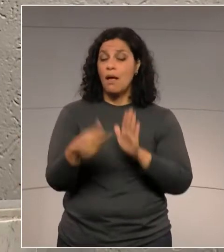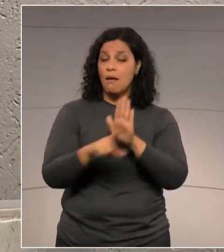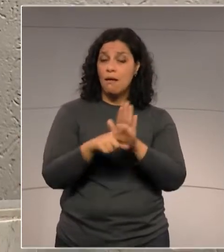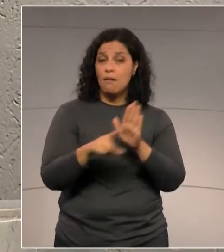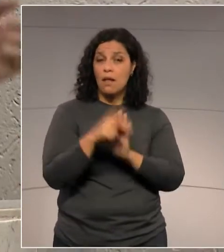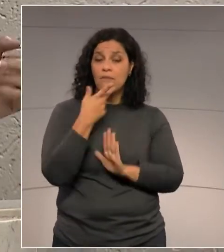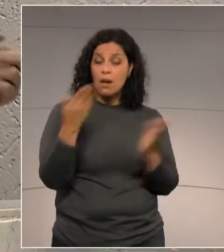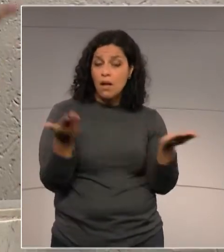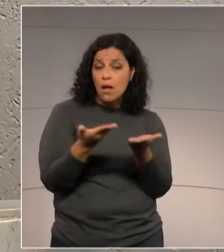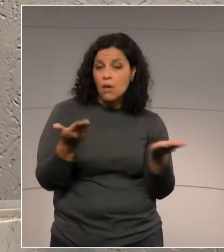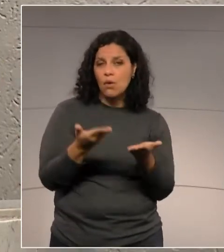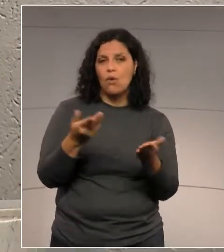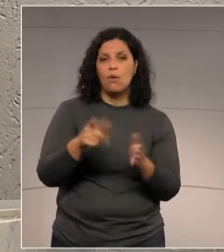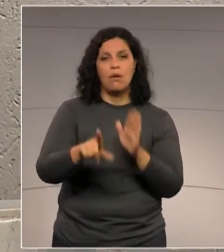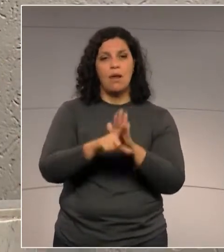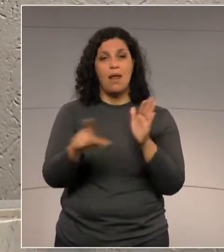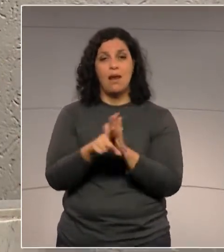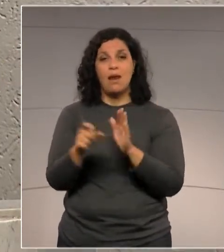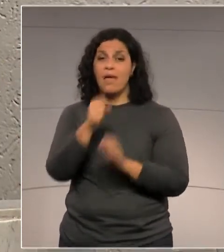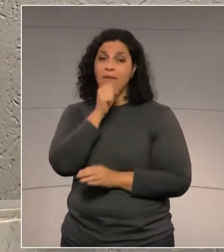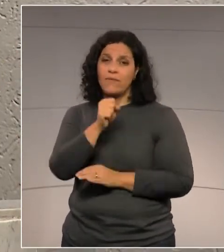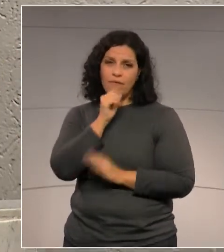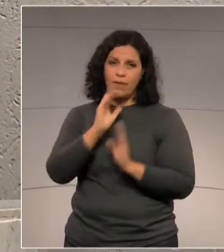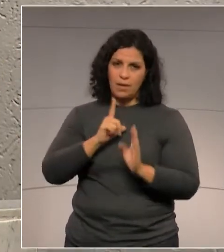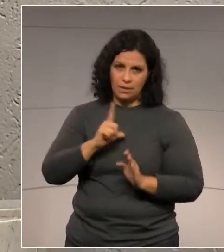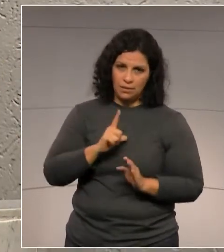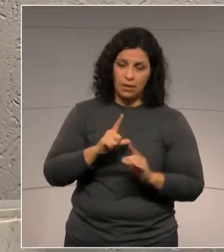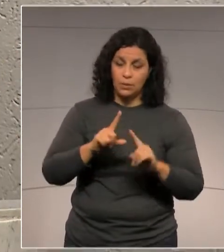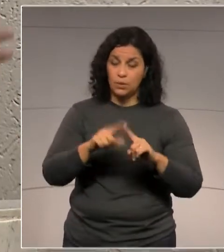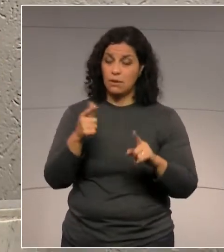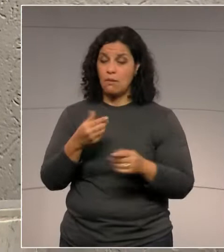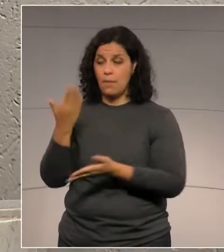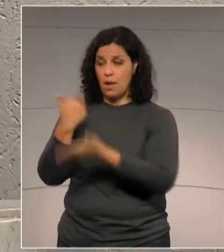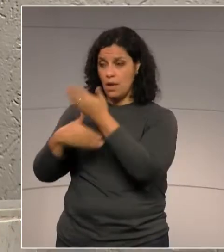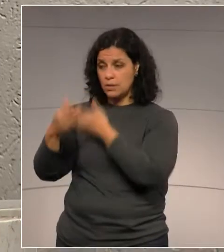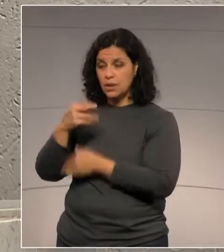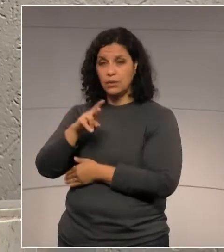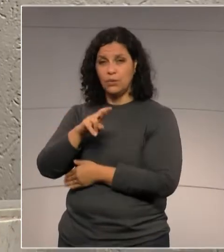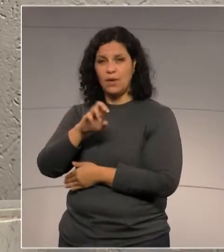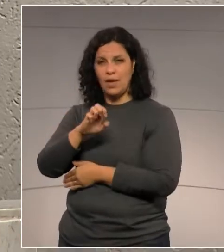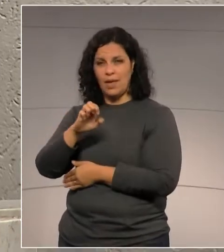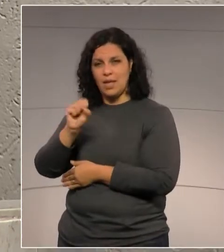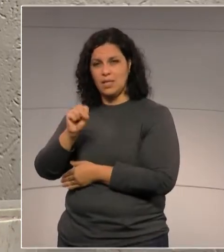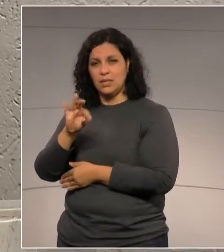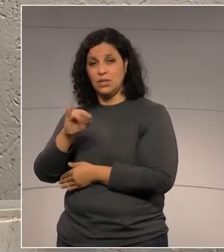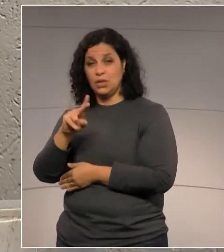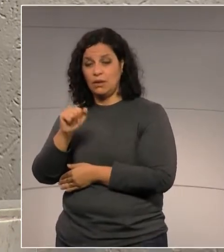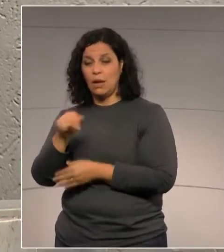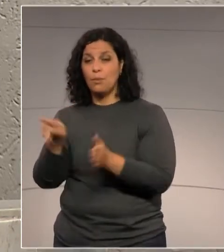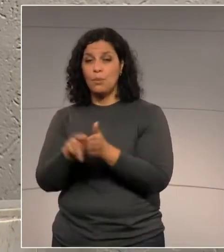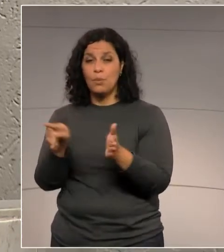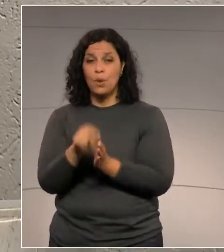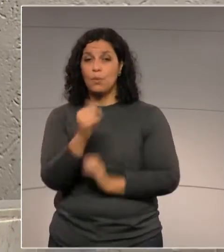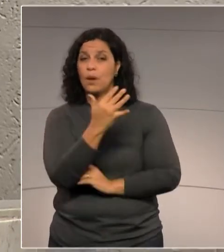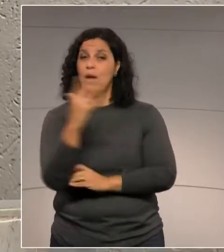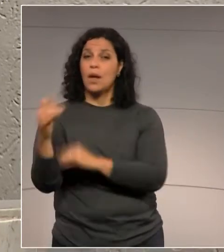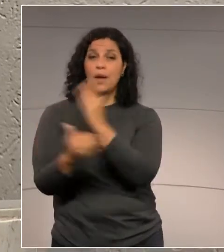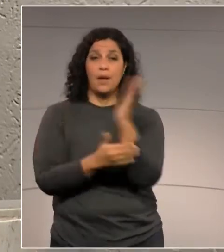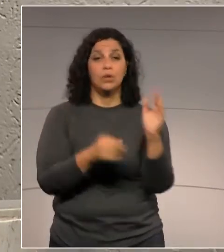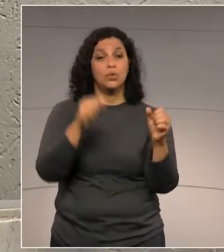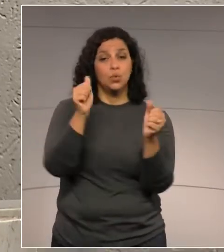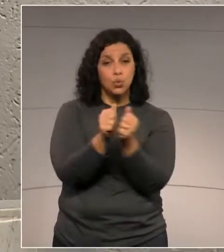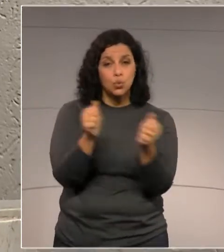legislação atual e do que era antigamente. Antigamente, se considerava a restinga como parte do bioma da Mata Atlântica.